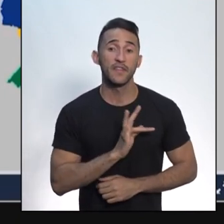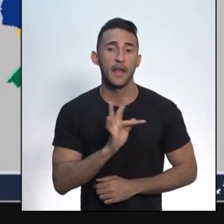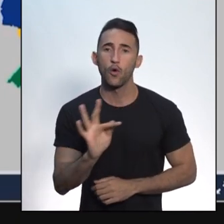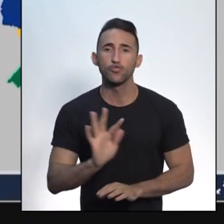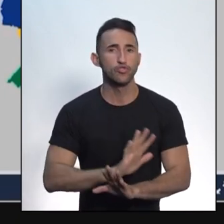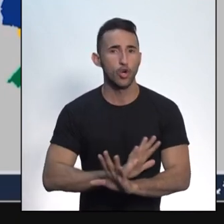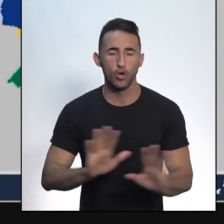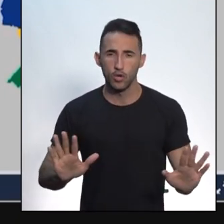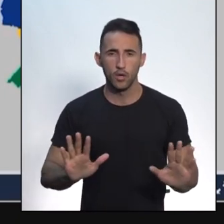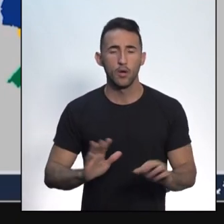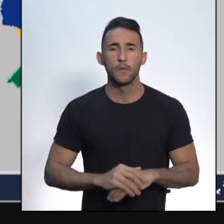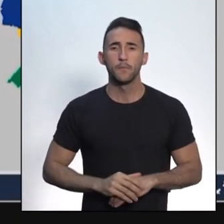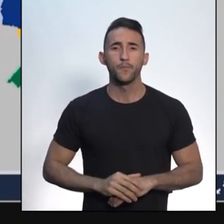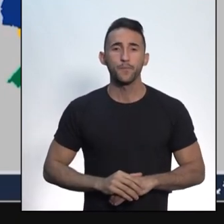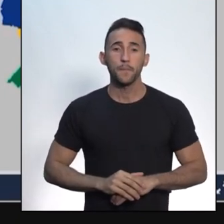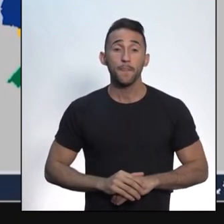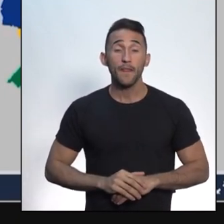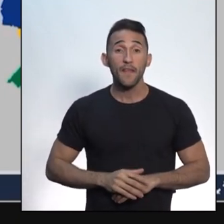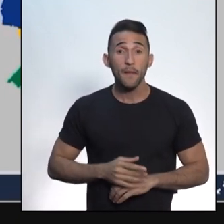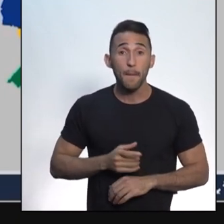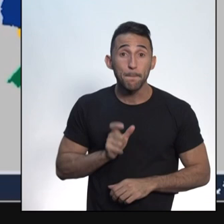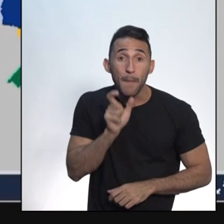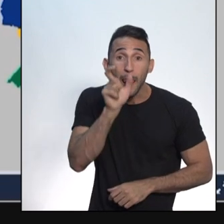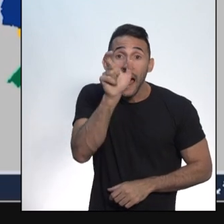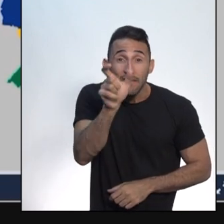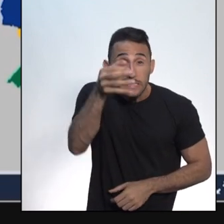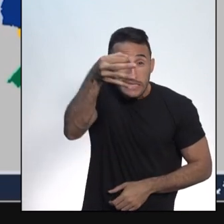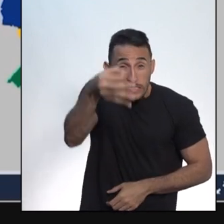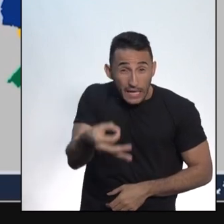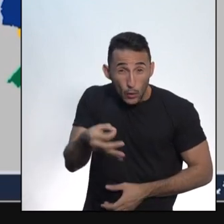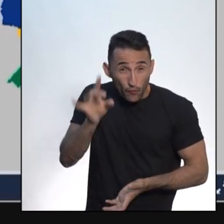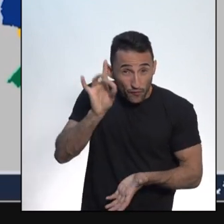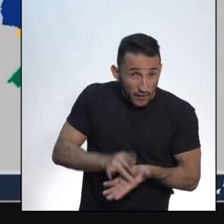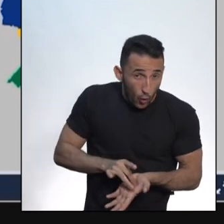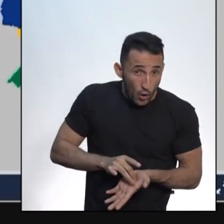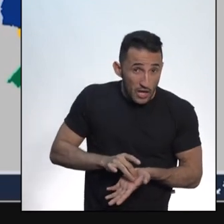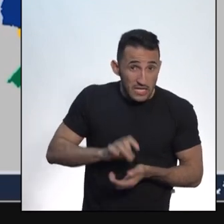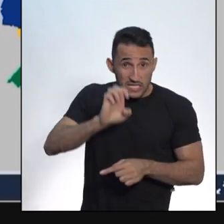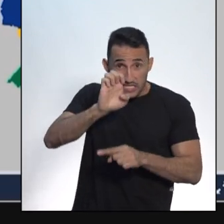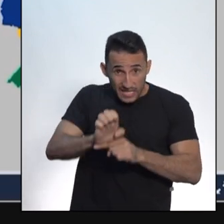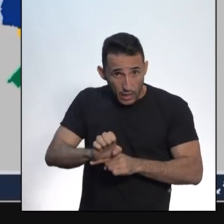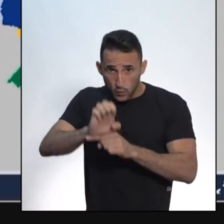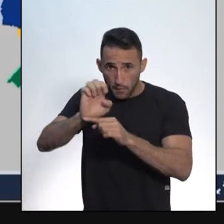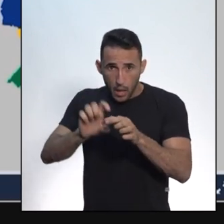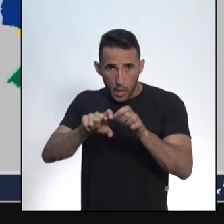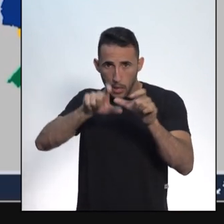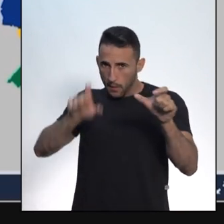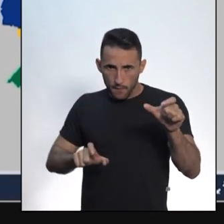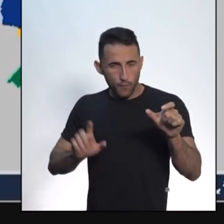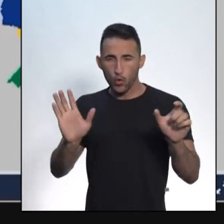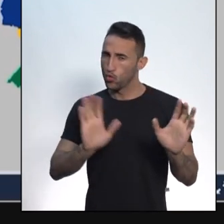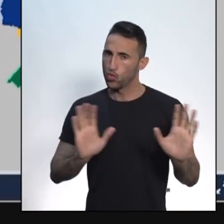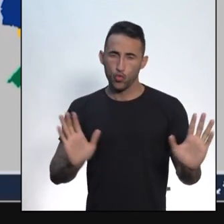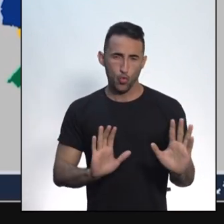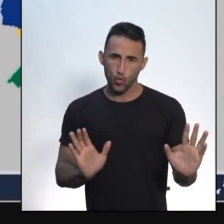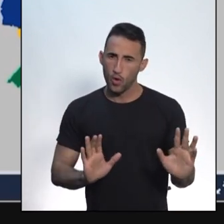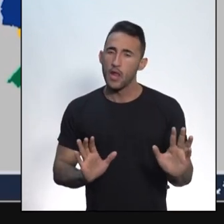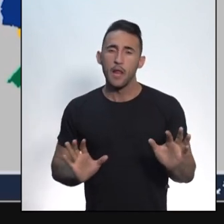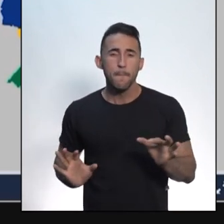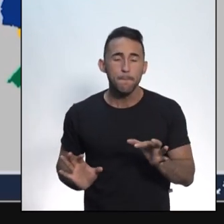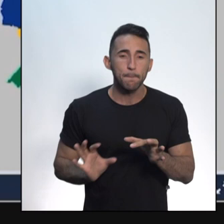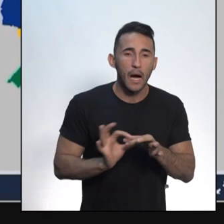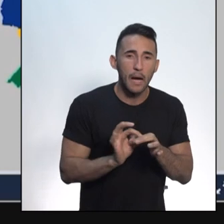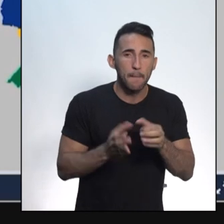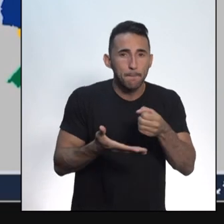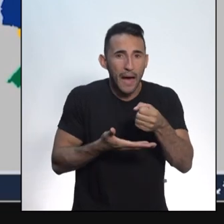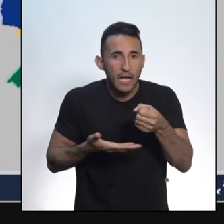eles não são estados, eles não são países independentes, eles são unidades federadas. A base jurídica